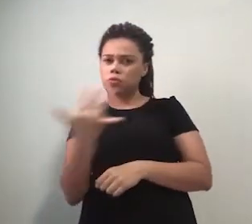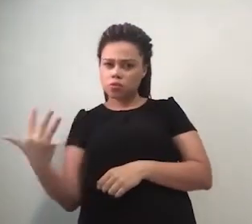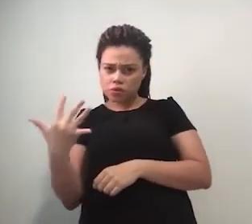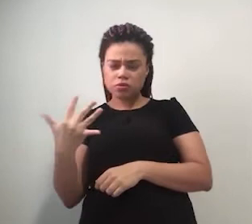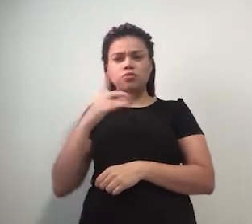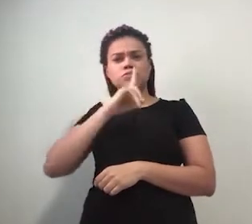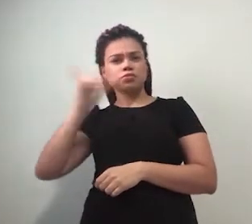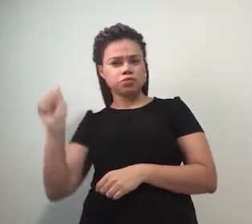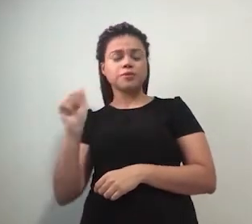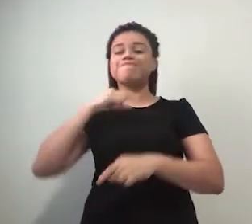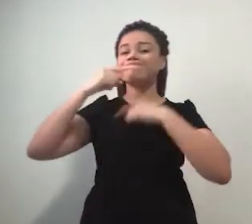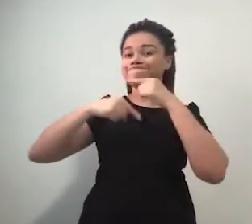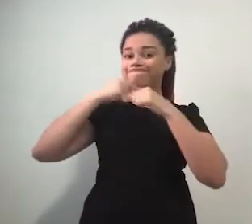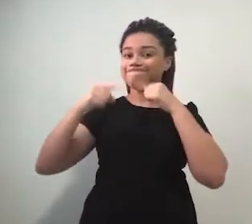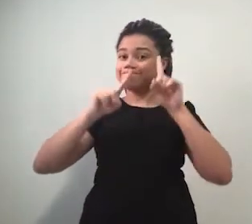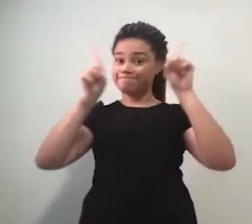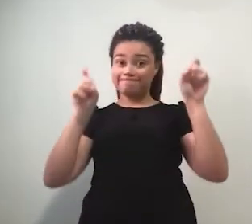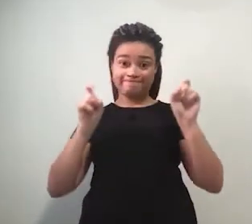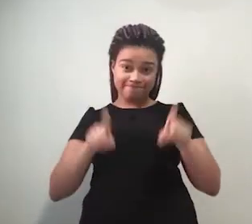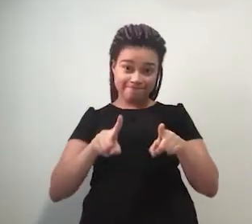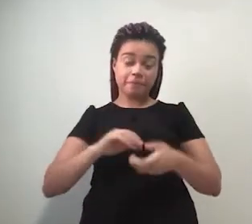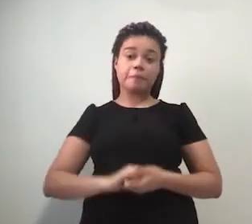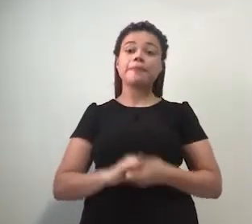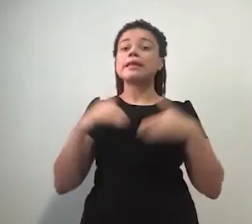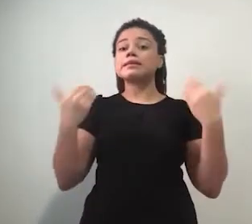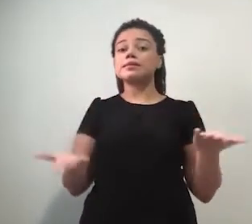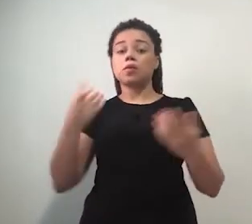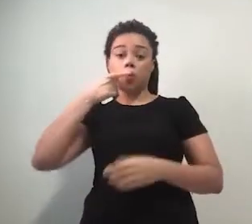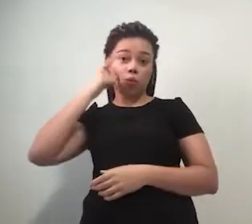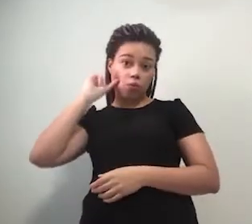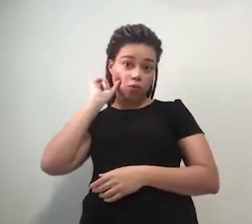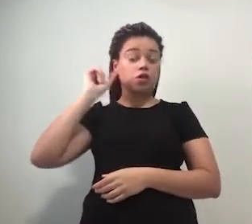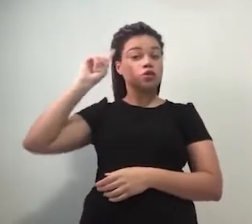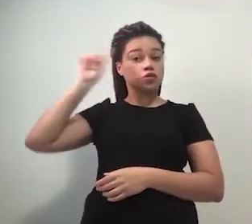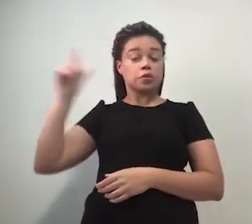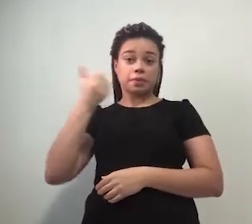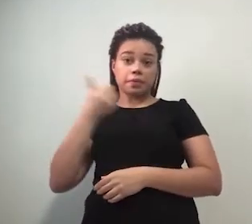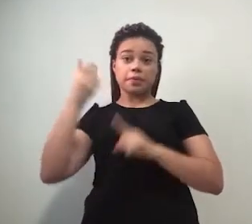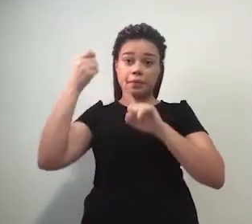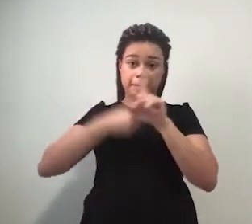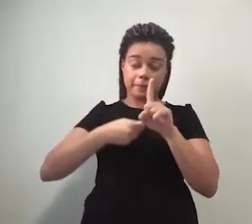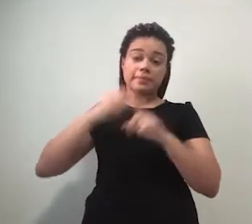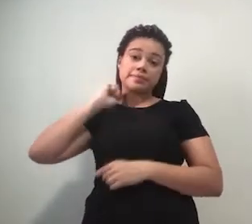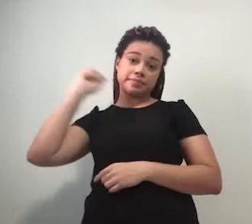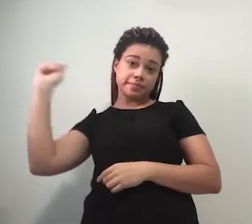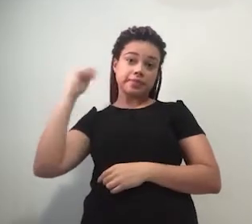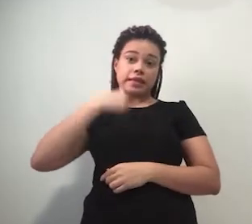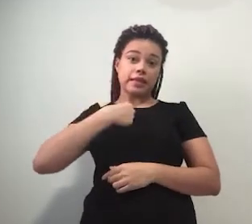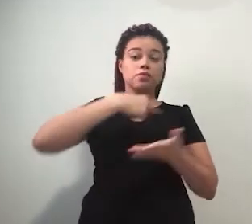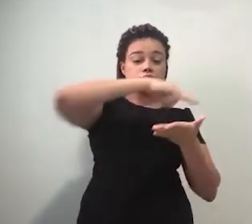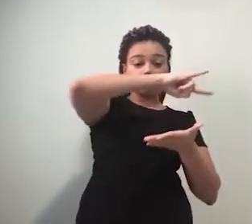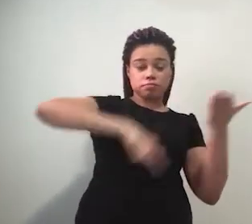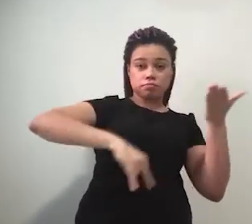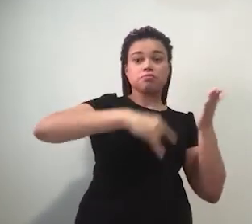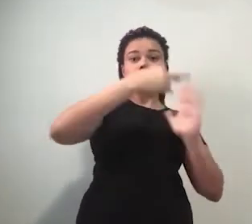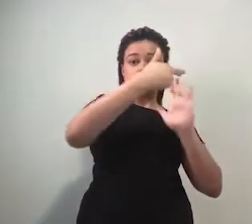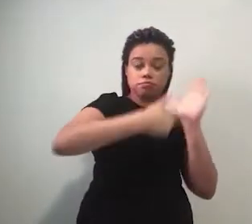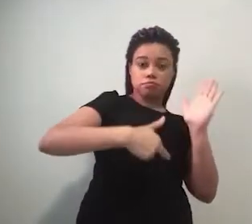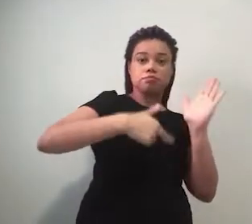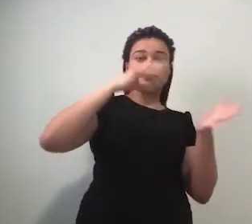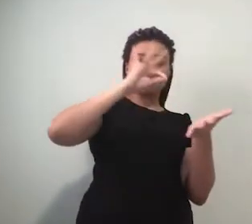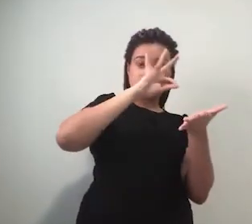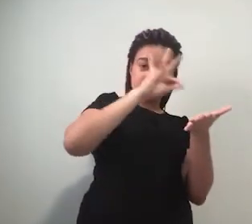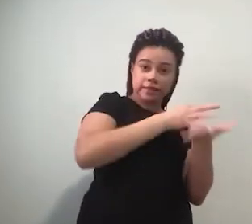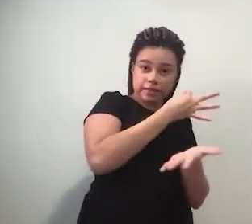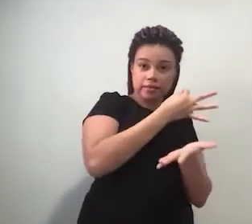Então, ontem, 1º de abril, eu assinei uma resolução, a de referendo do